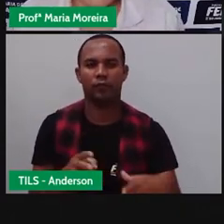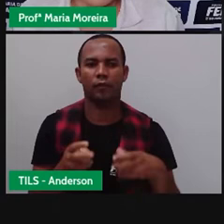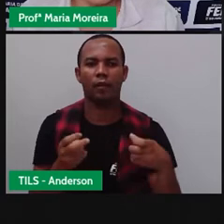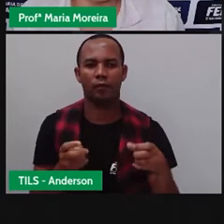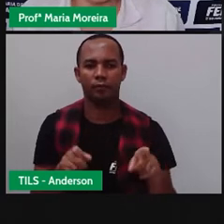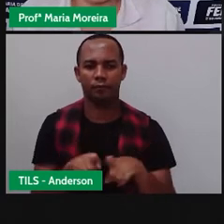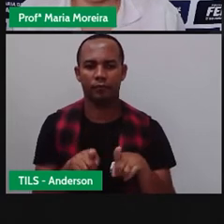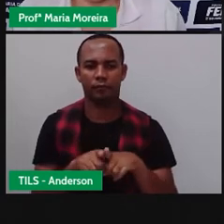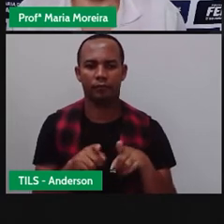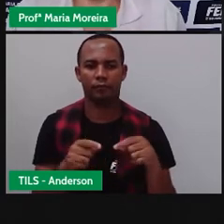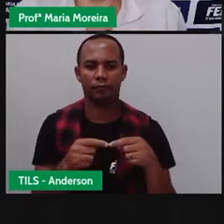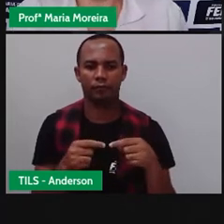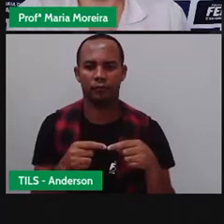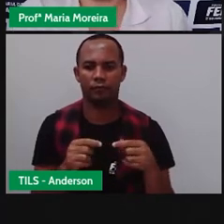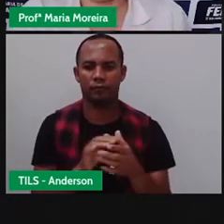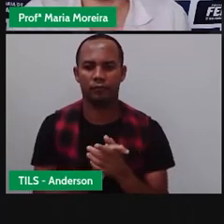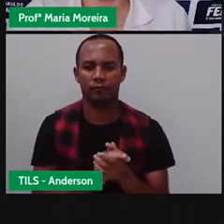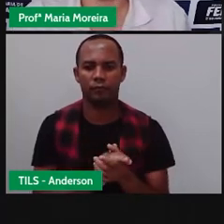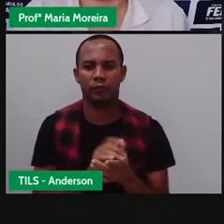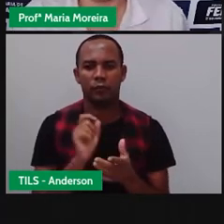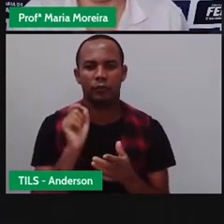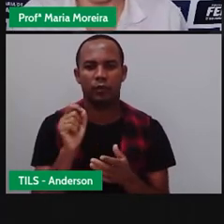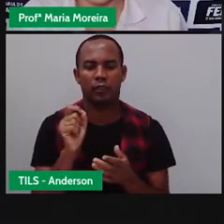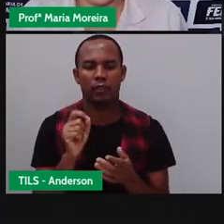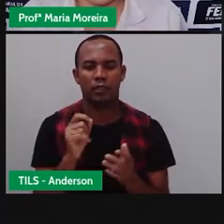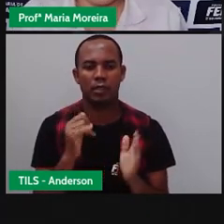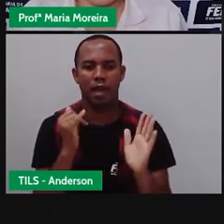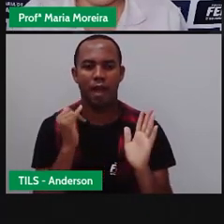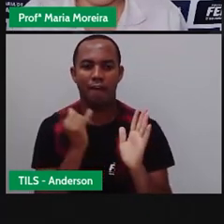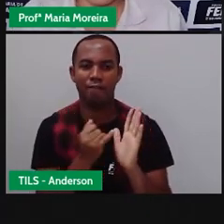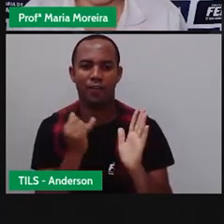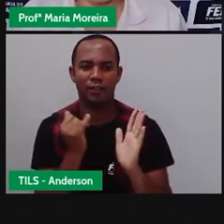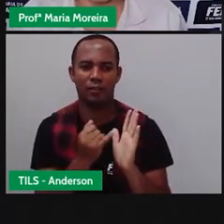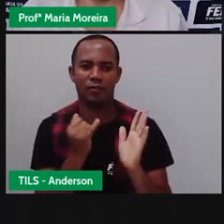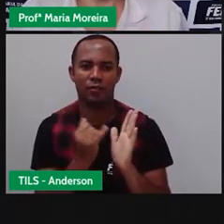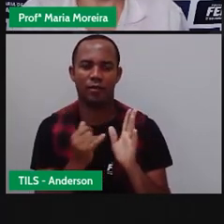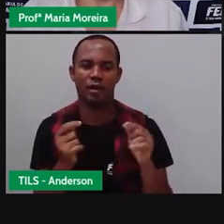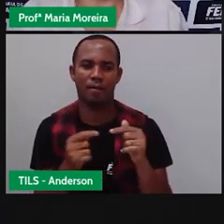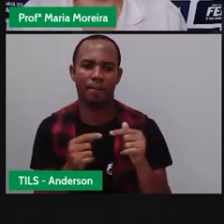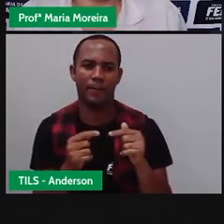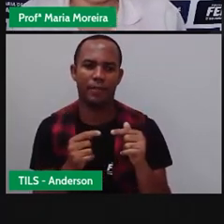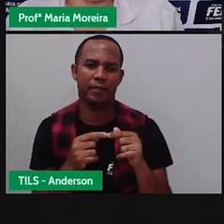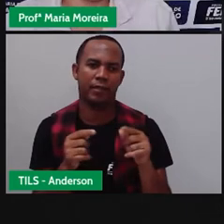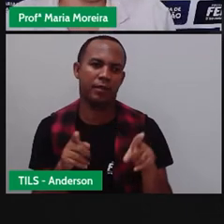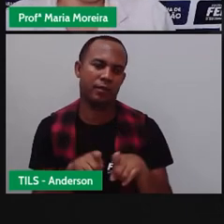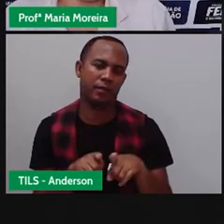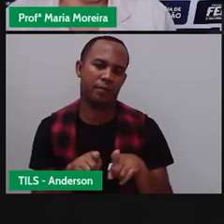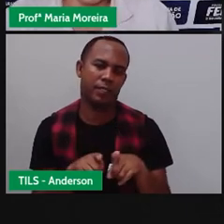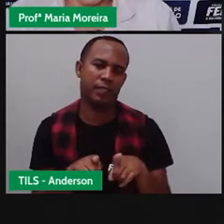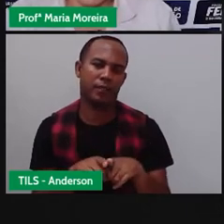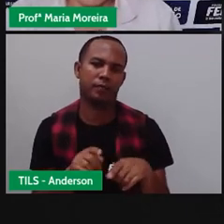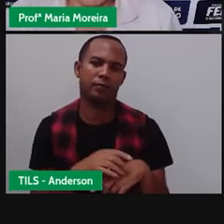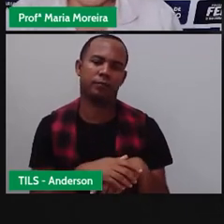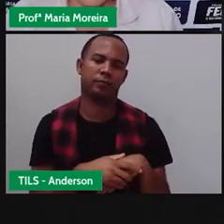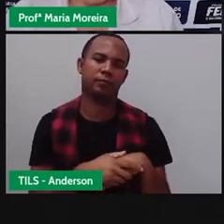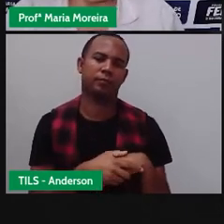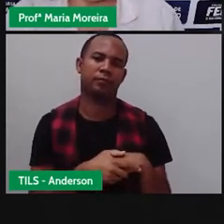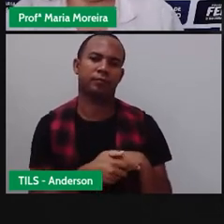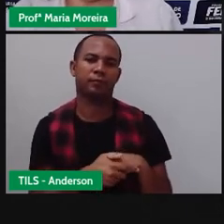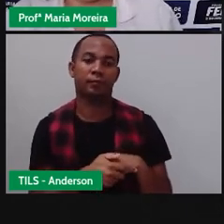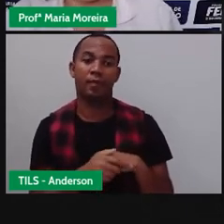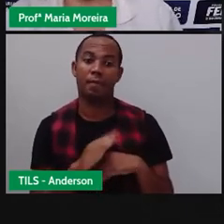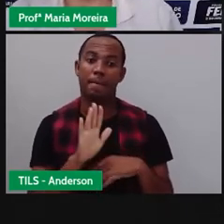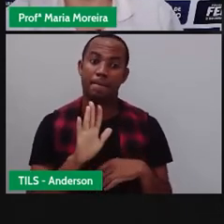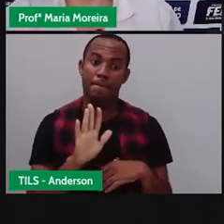Não é isso? Então, ela vai o quê? Deixar um recado. Não é isso? Então, isso é o quê? Um bilhete. Tá?